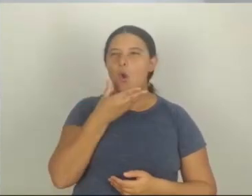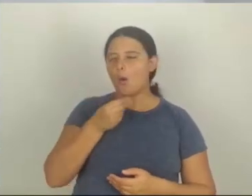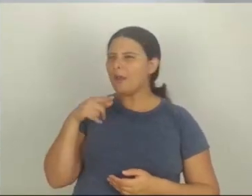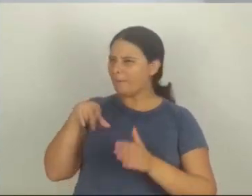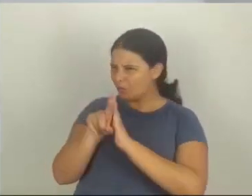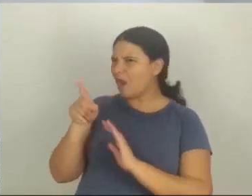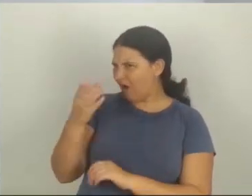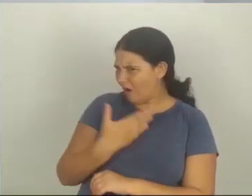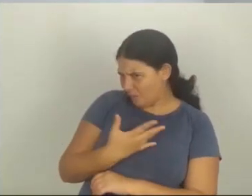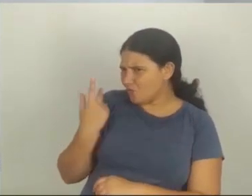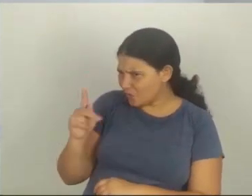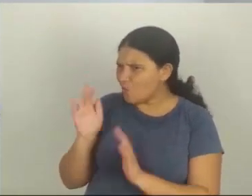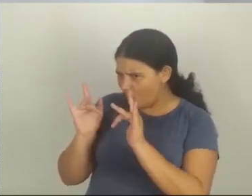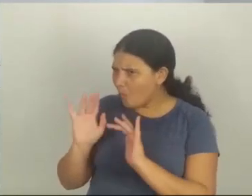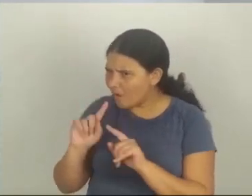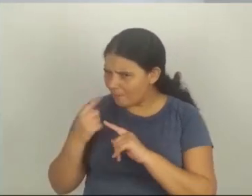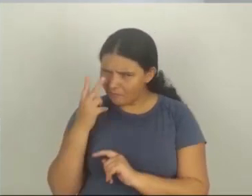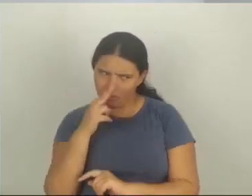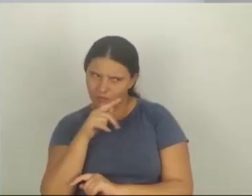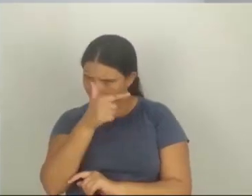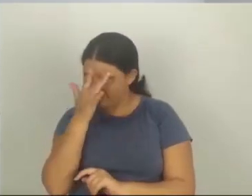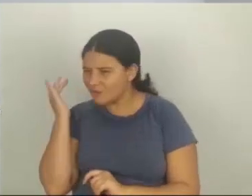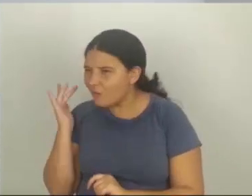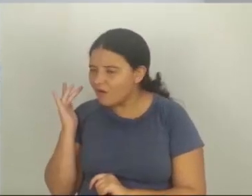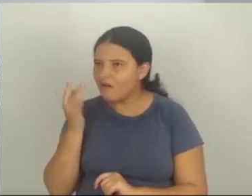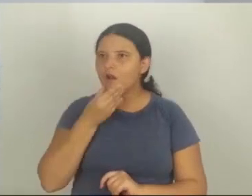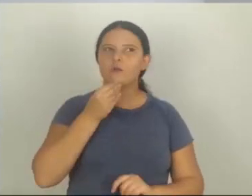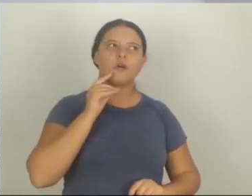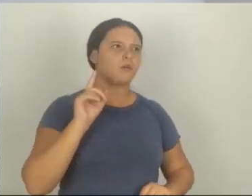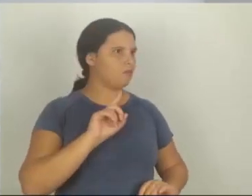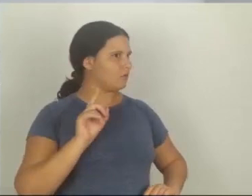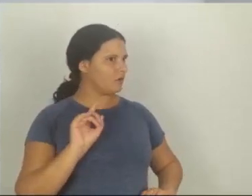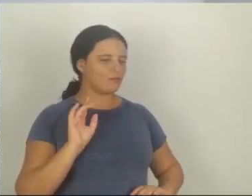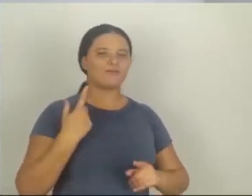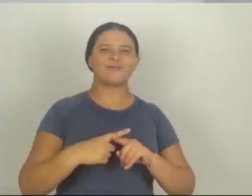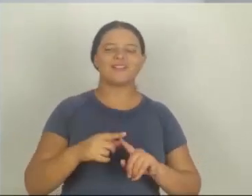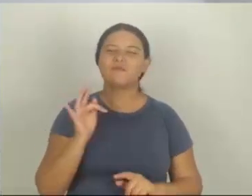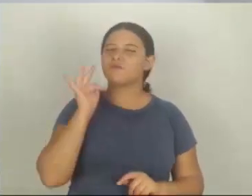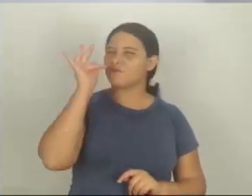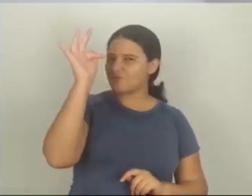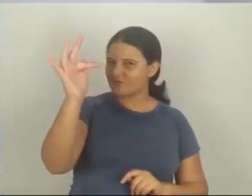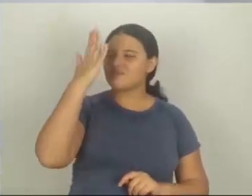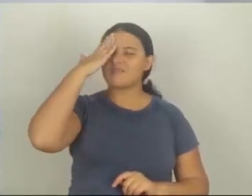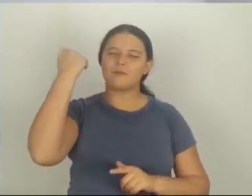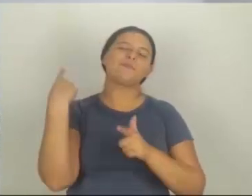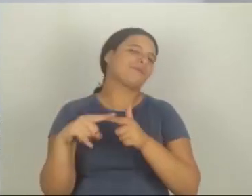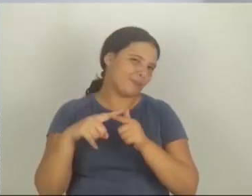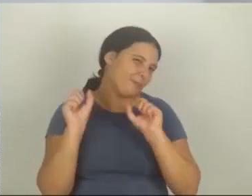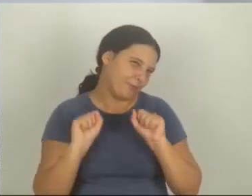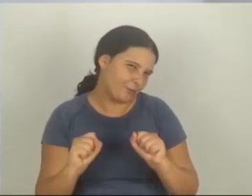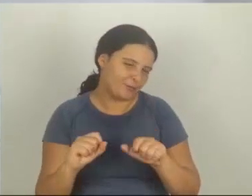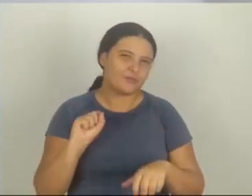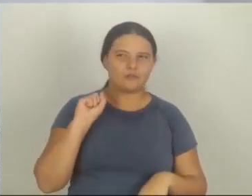gente não faz pergunta de amigo. Nossa, mas seu amigo namora e estava olhando para fulano. Eles não entregam porque eles sabem que no futuro isso vai dar